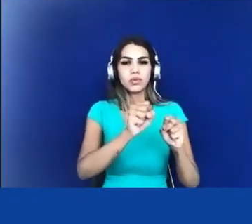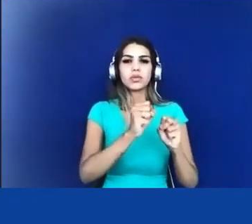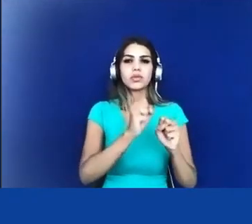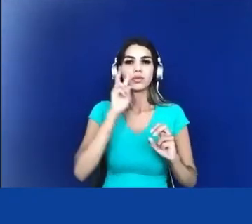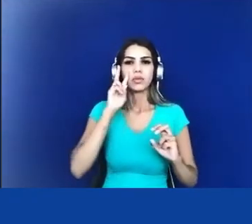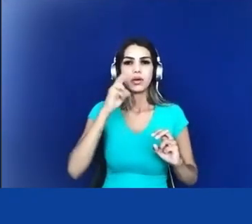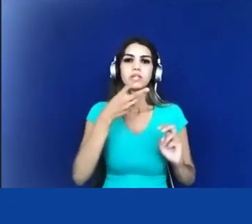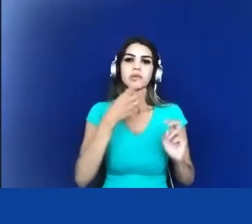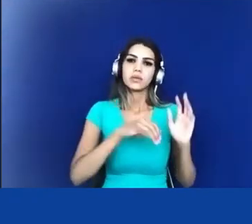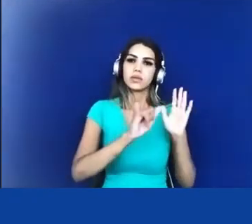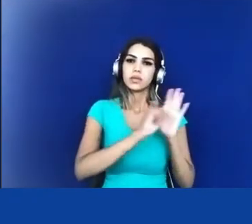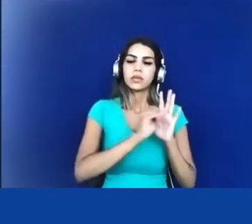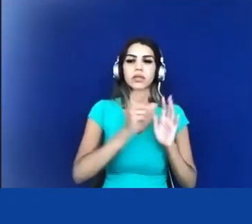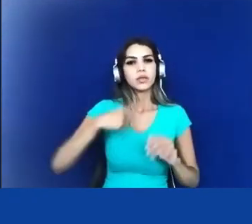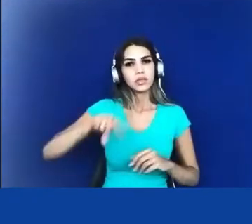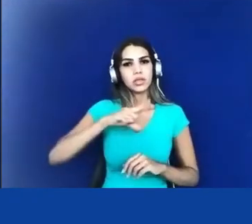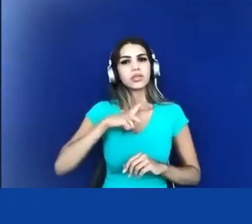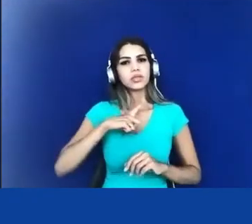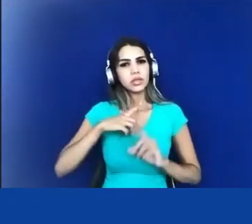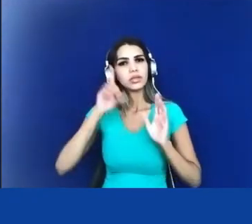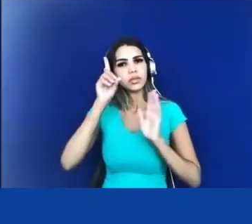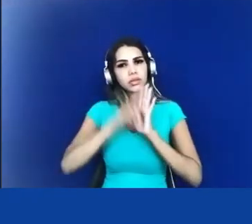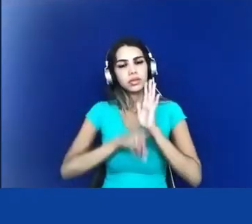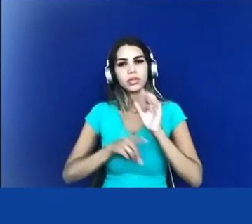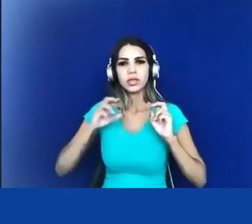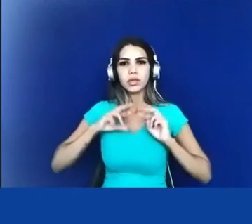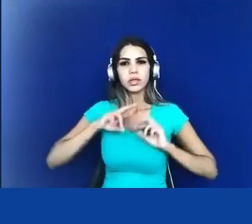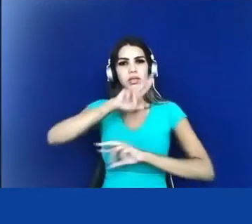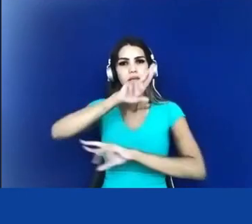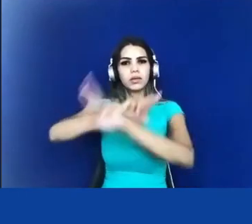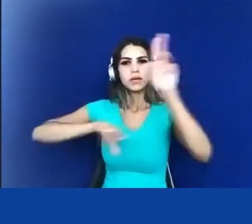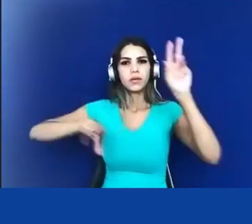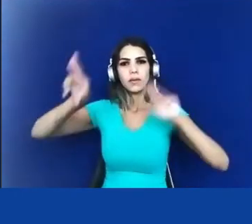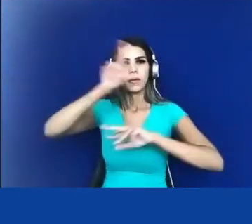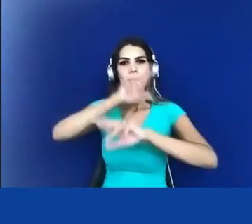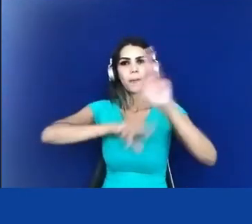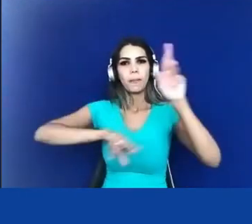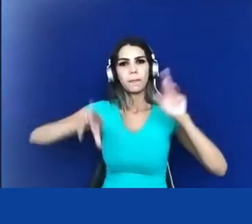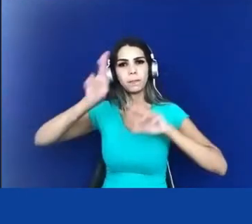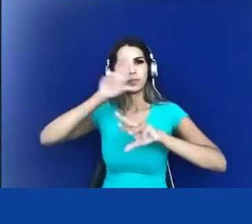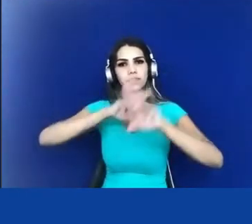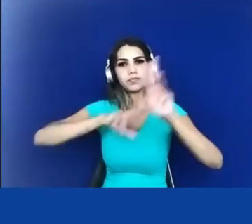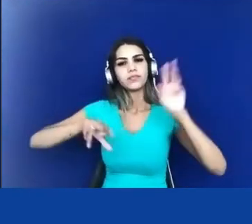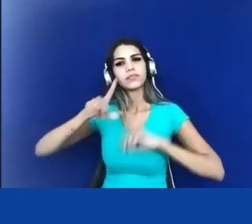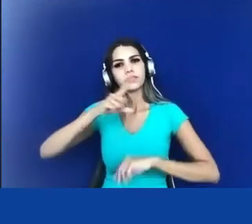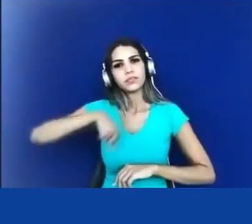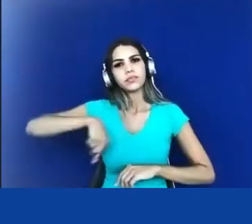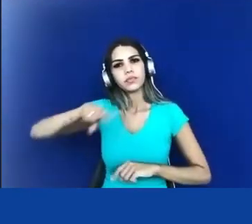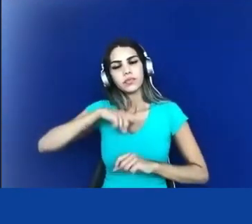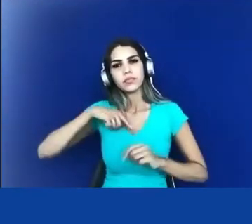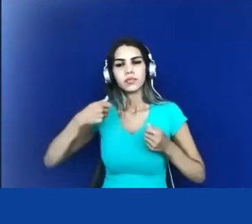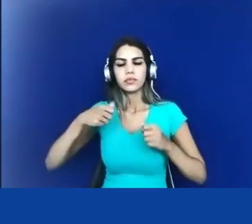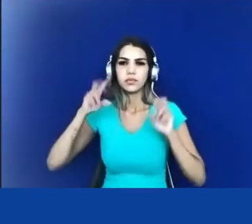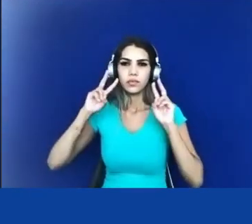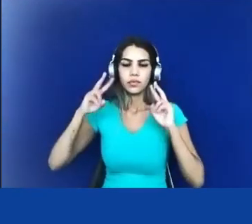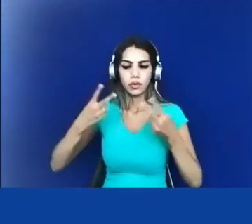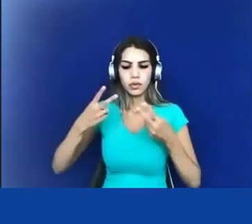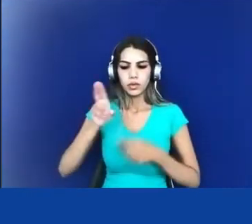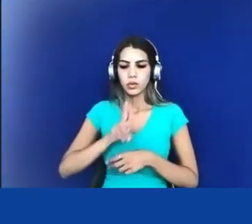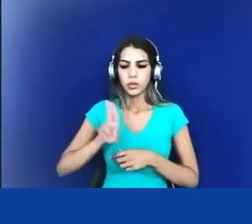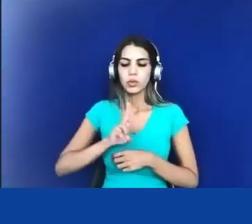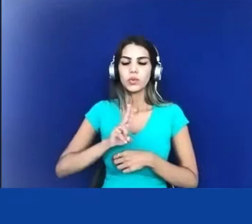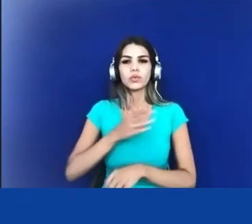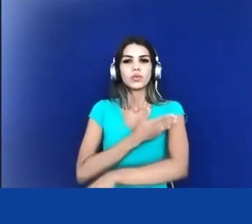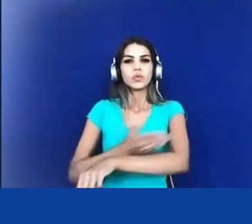de ser diferente nos reconhece a nossa organização social nos reconhece os nossos usos costumes e tradições